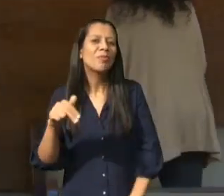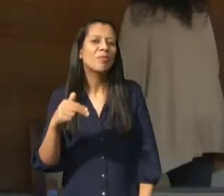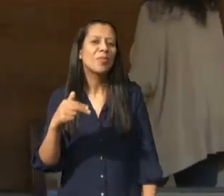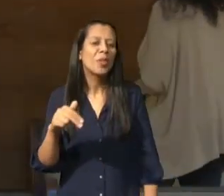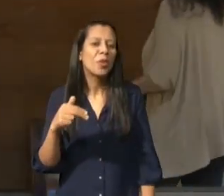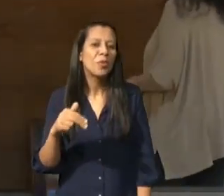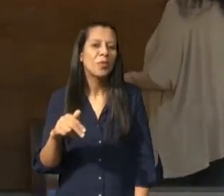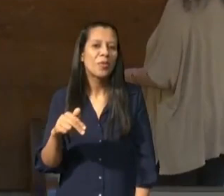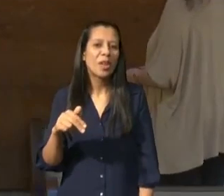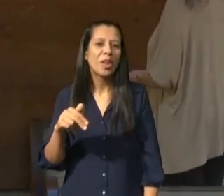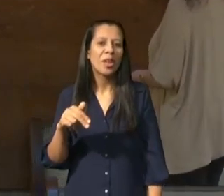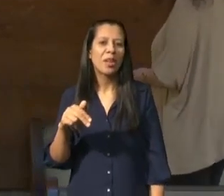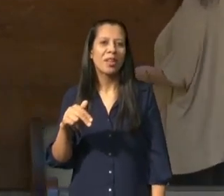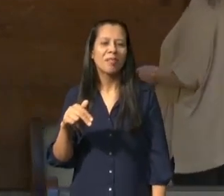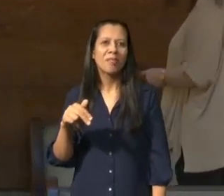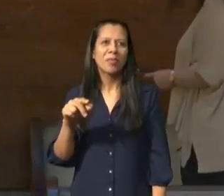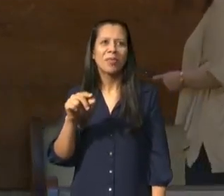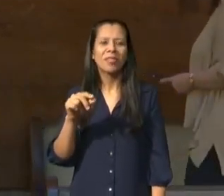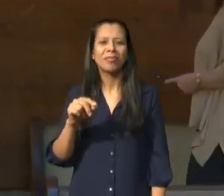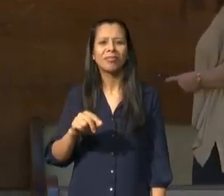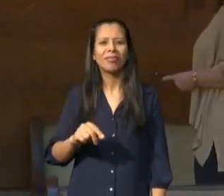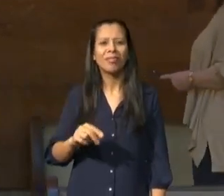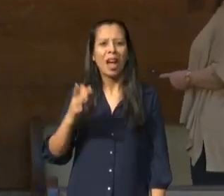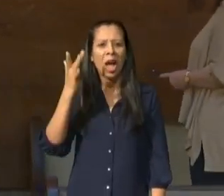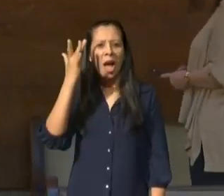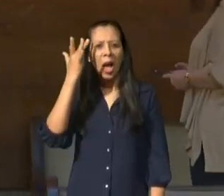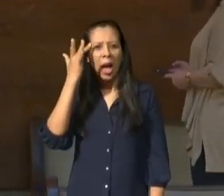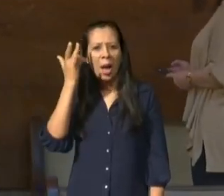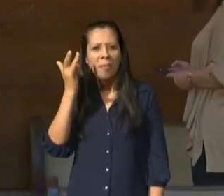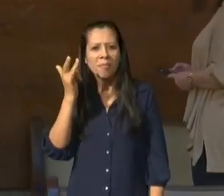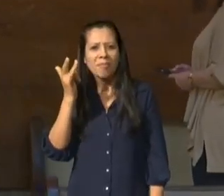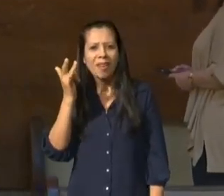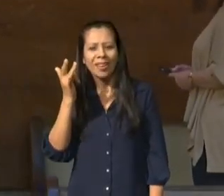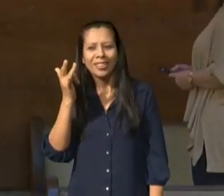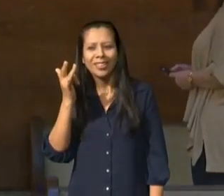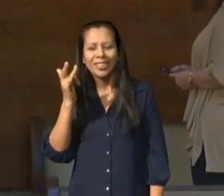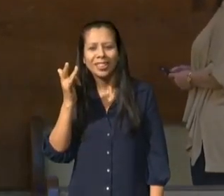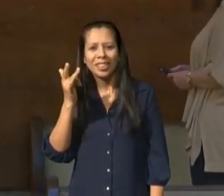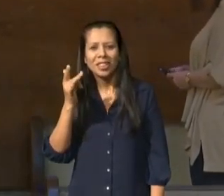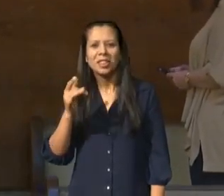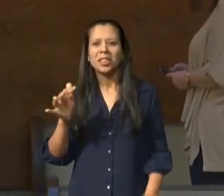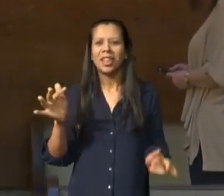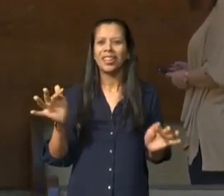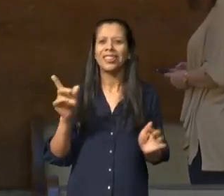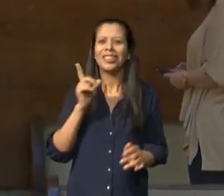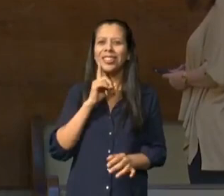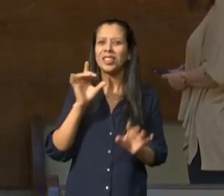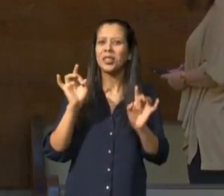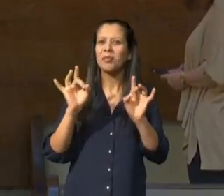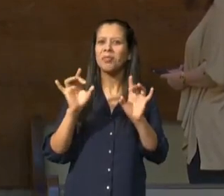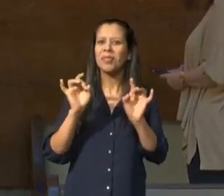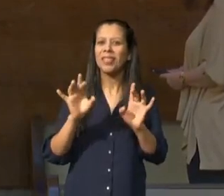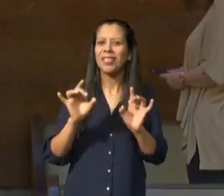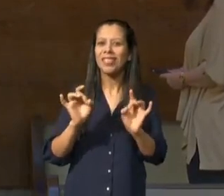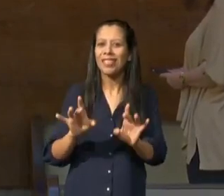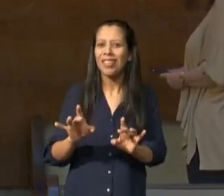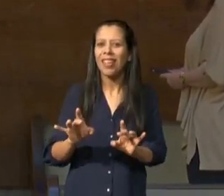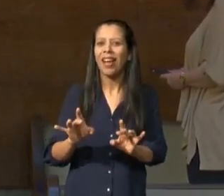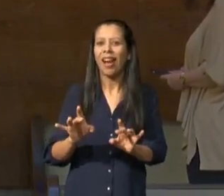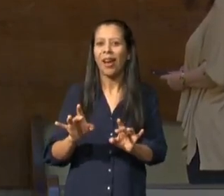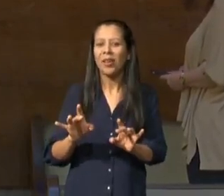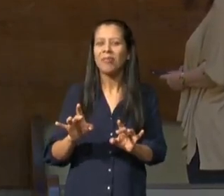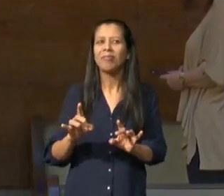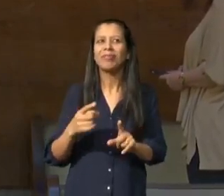amanhã faz 29 anos que eu ingressei no ministério oficialmente falando eu entrei antes da